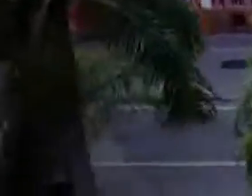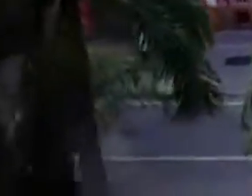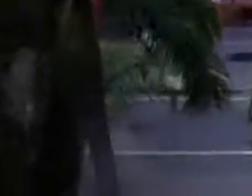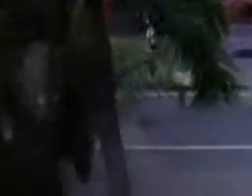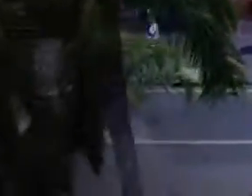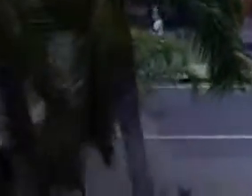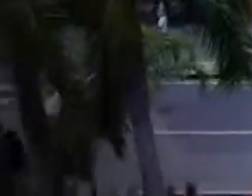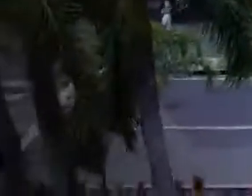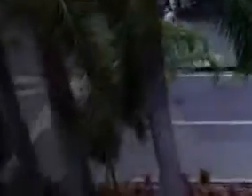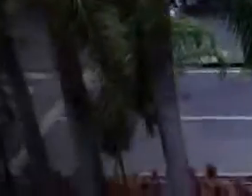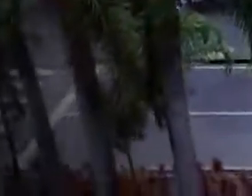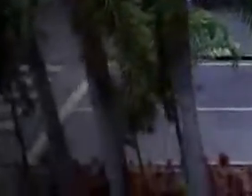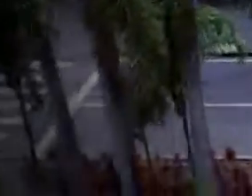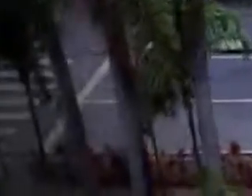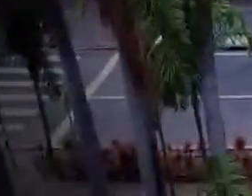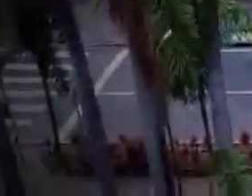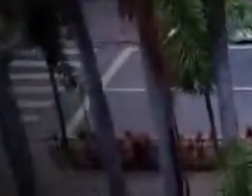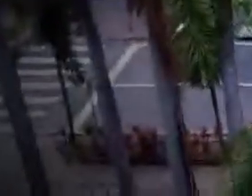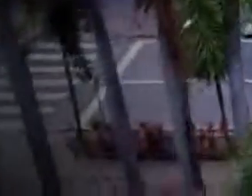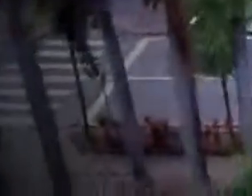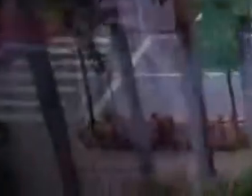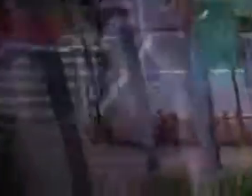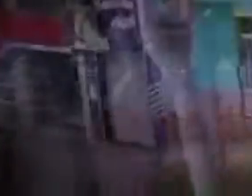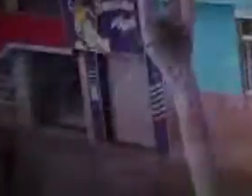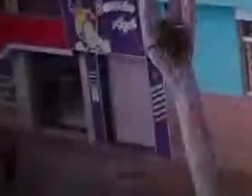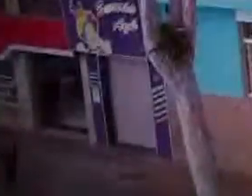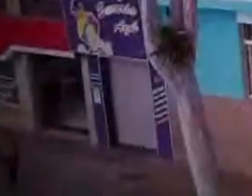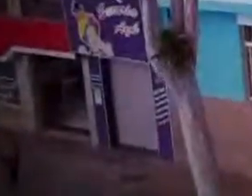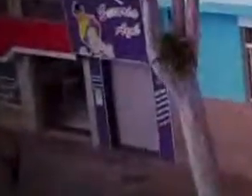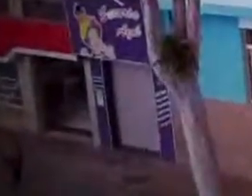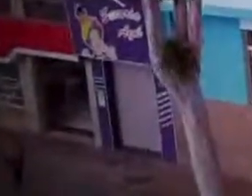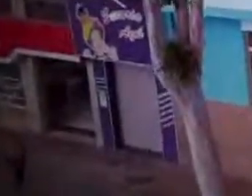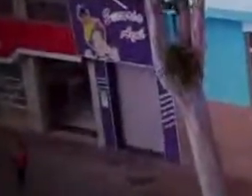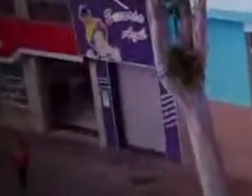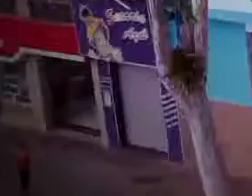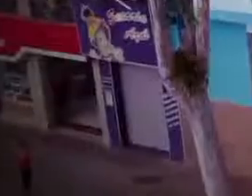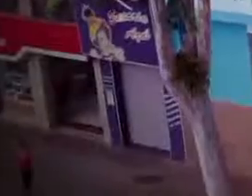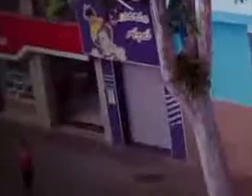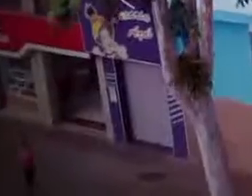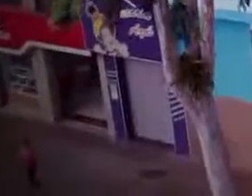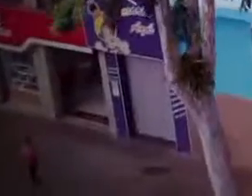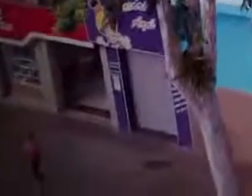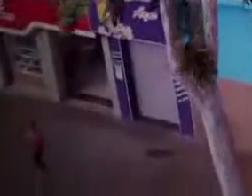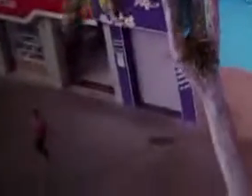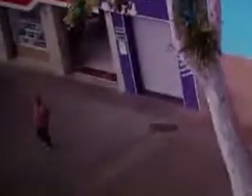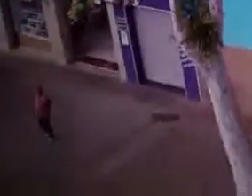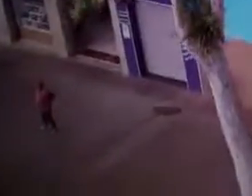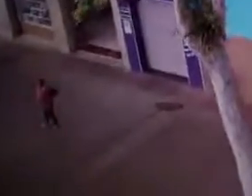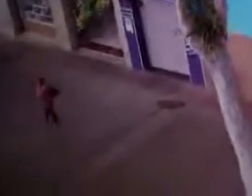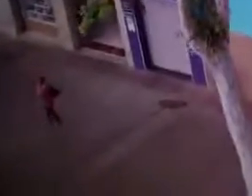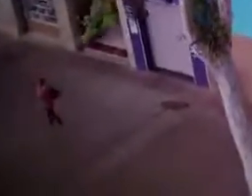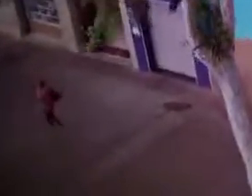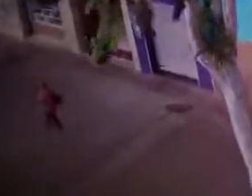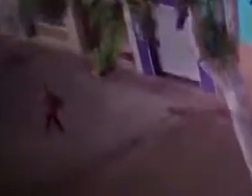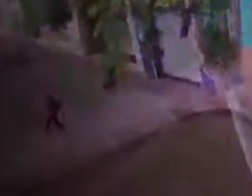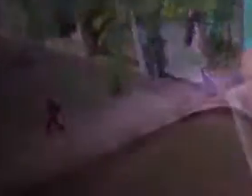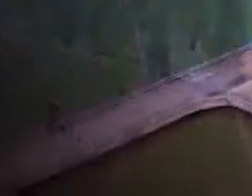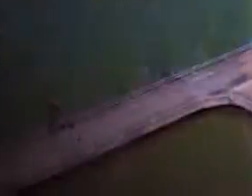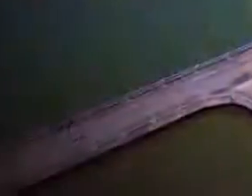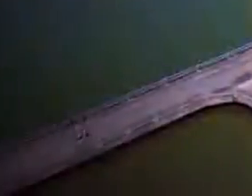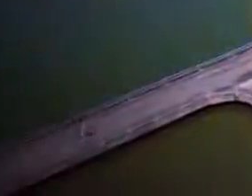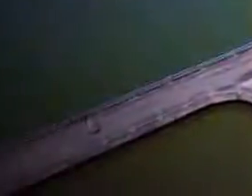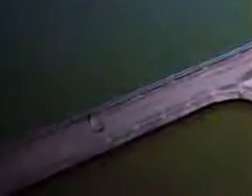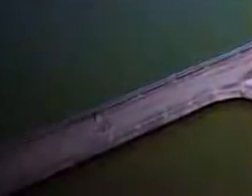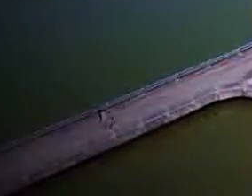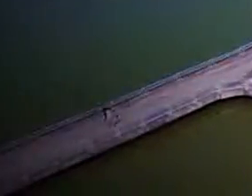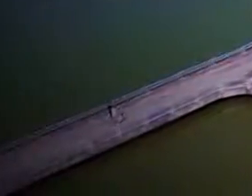o fim do teu não foge a lula nem tem ninguém que adora a própria morte terra adorada